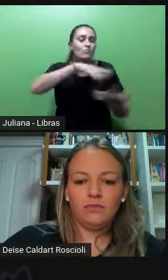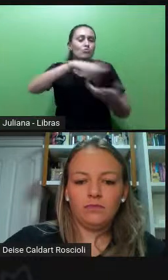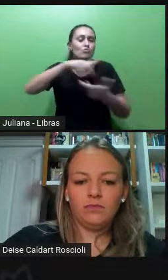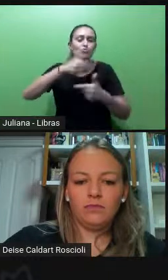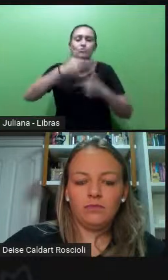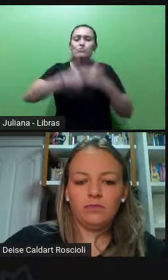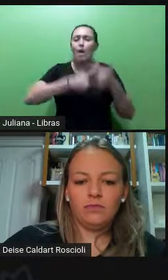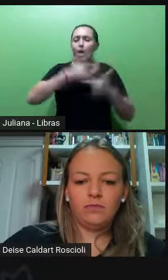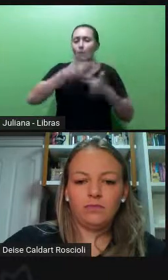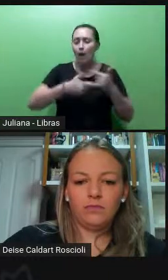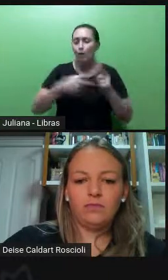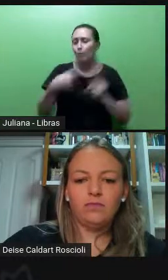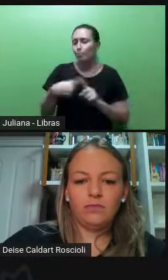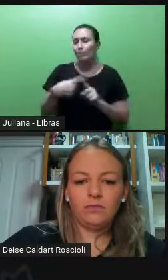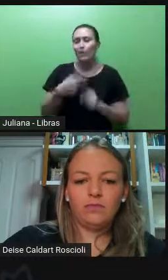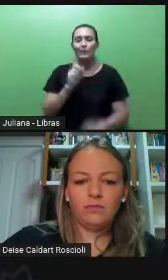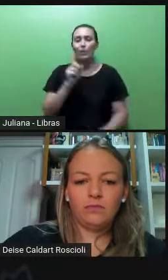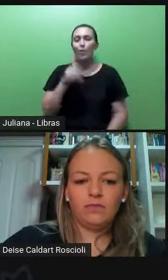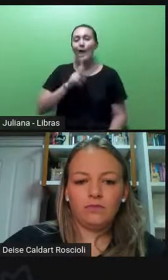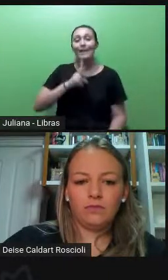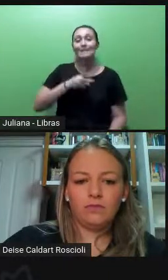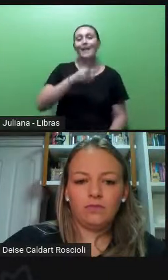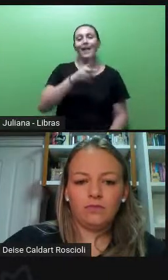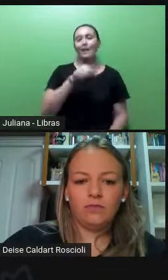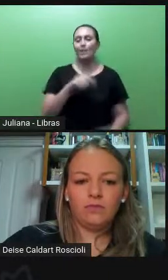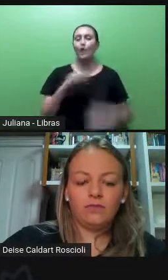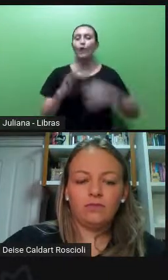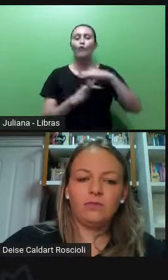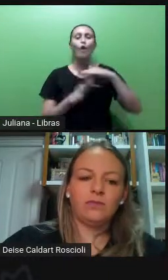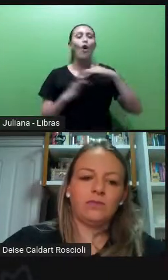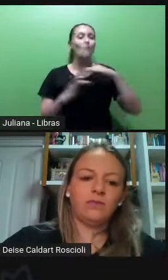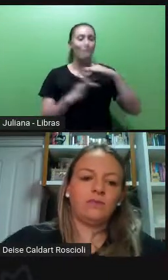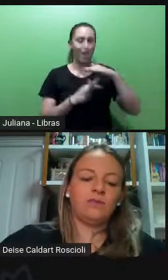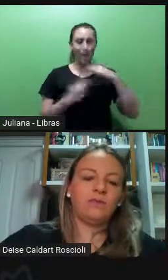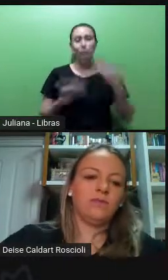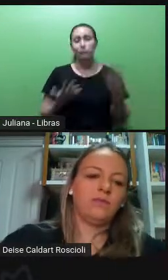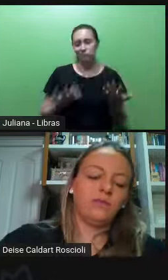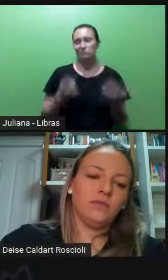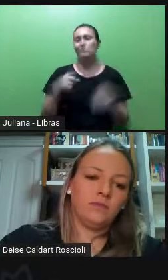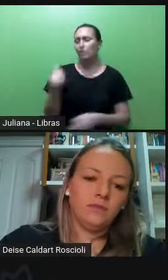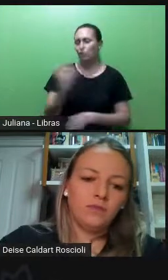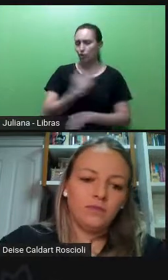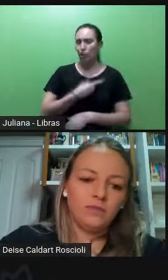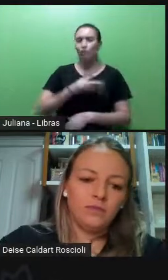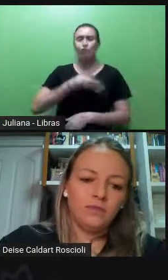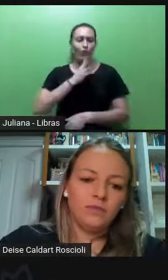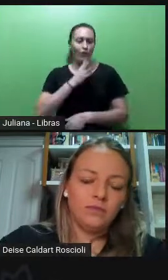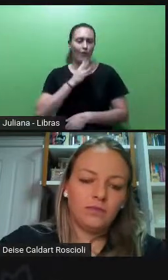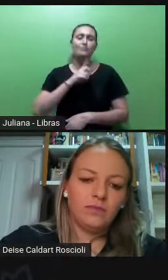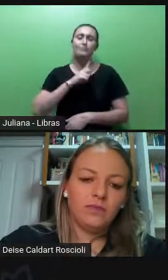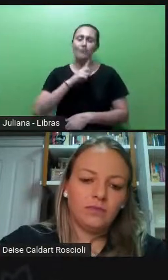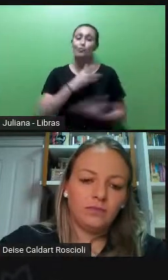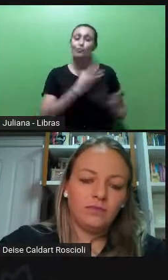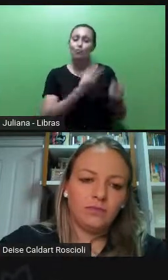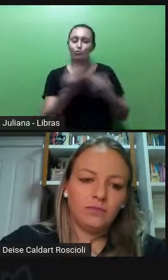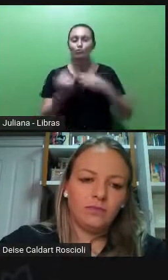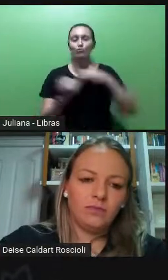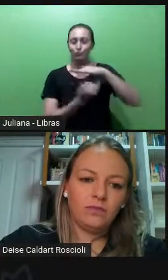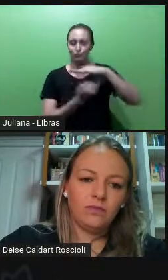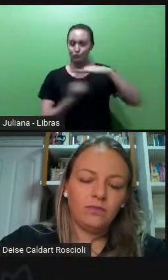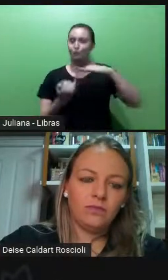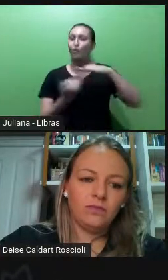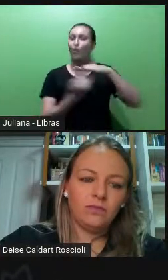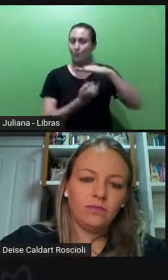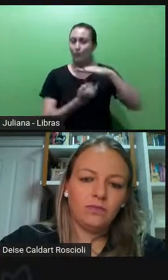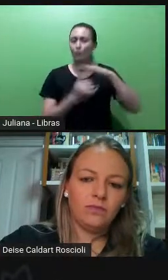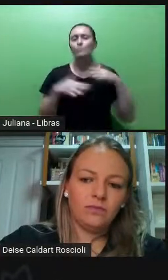formal, né? A gente também tem no mundo de trabalho muitas relações de trabalho que são informais. Então, eu vou